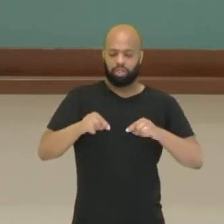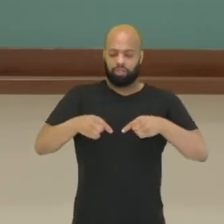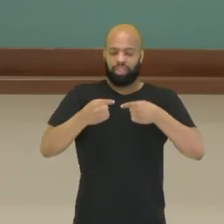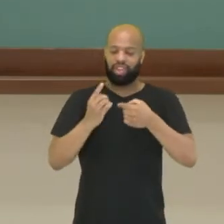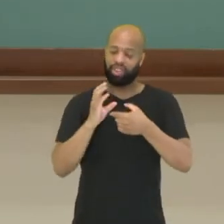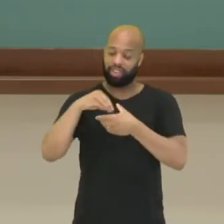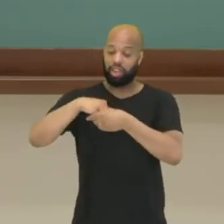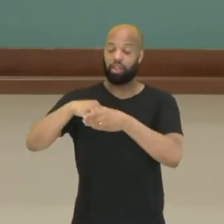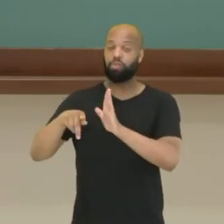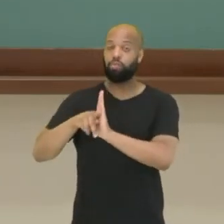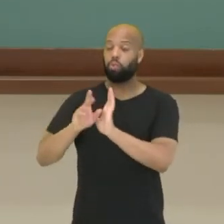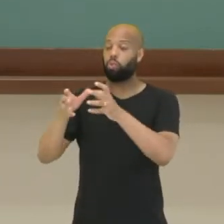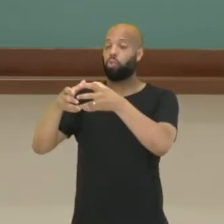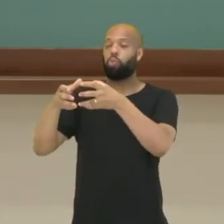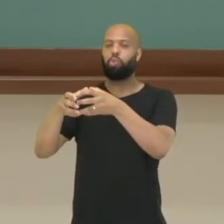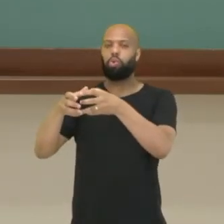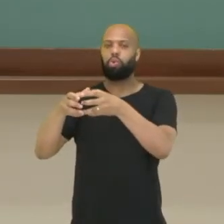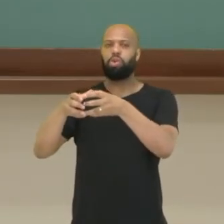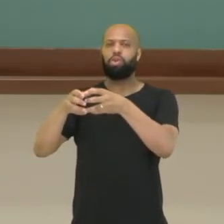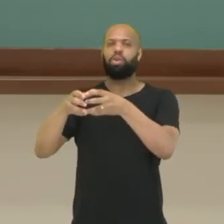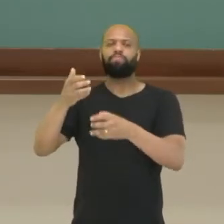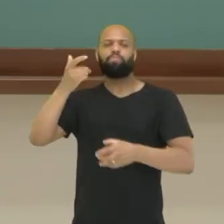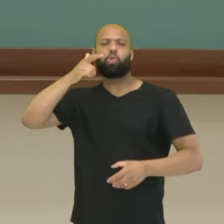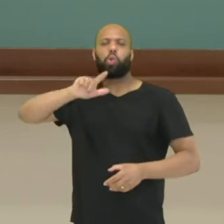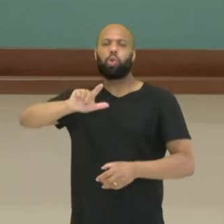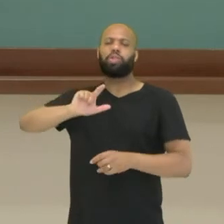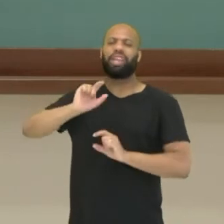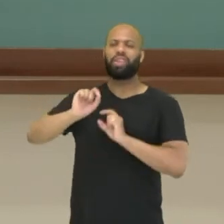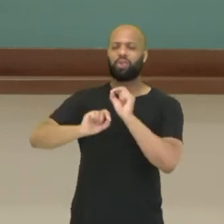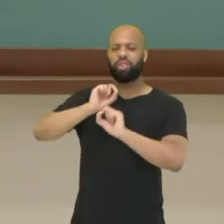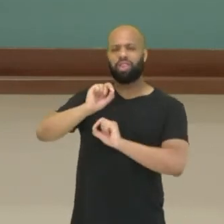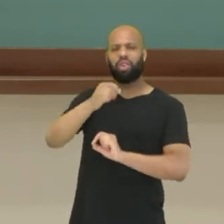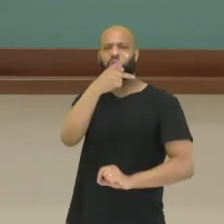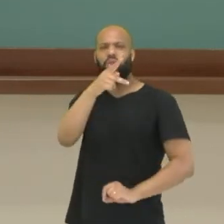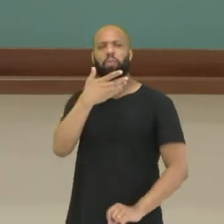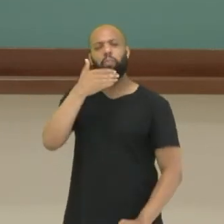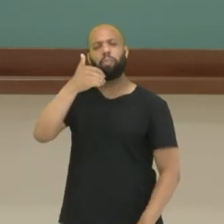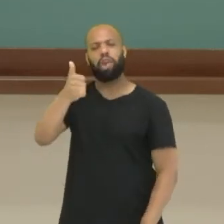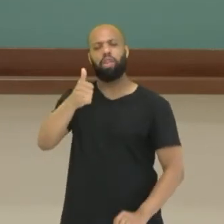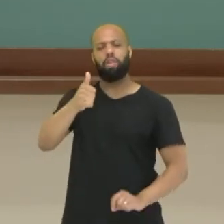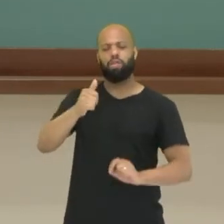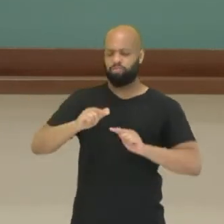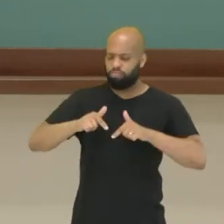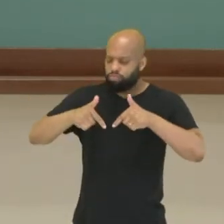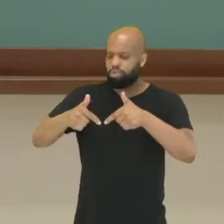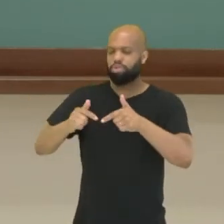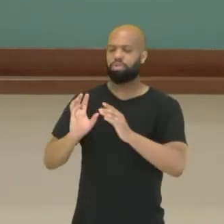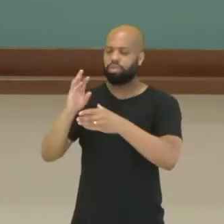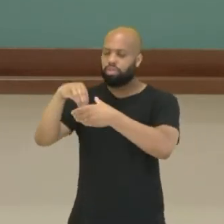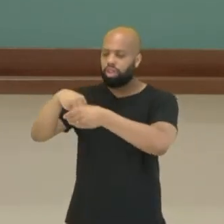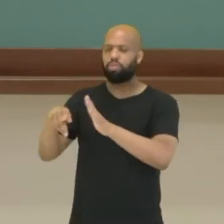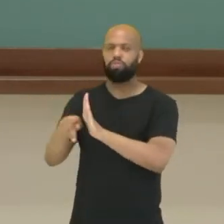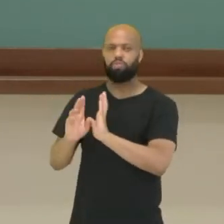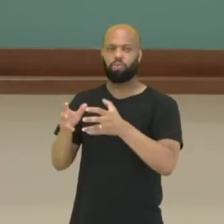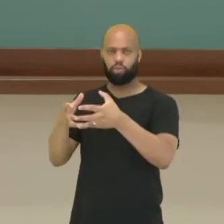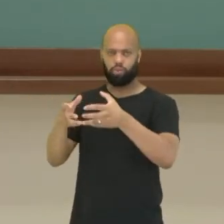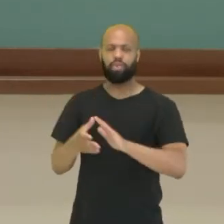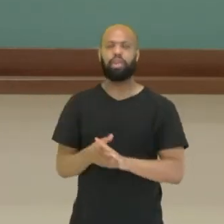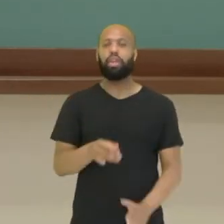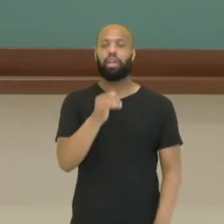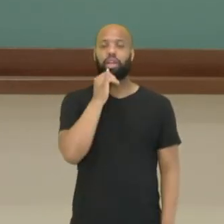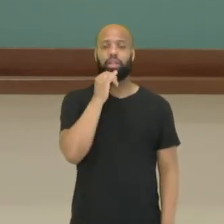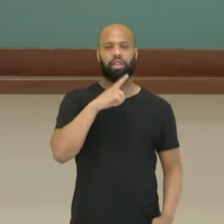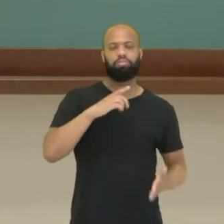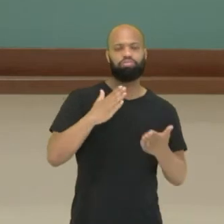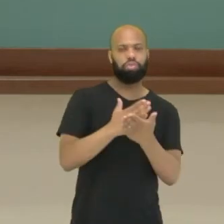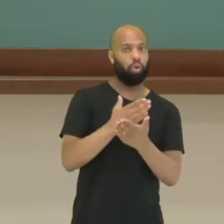equipe, colocar o seu melhor dentro da sua equipe. Como, por exemplo, algum jogo lá,